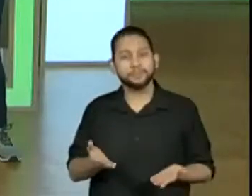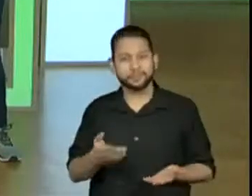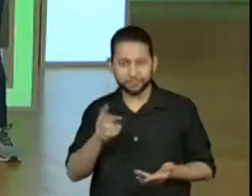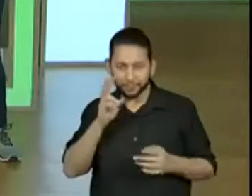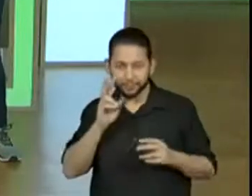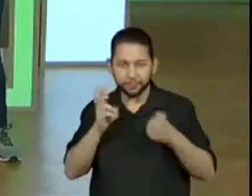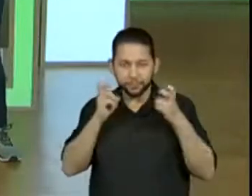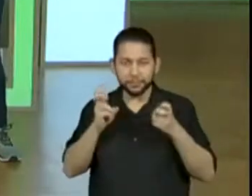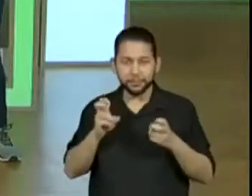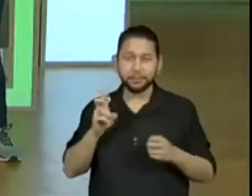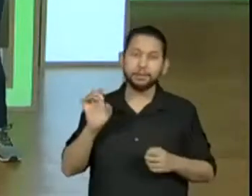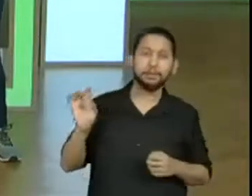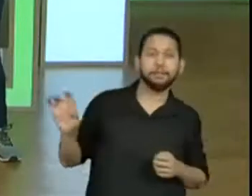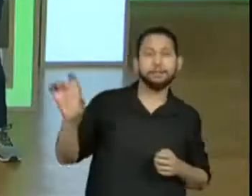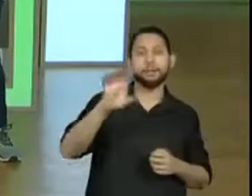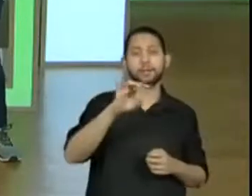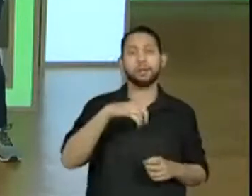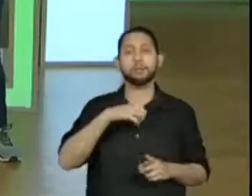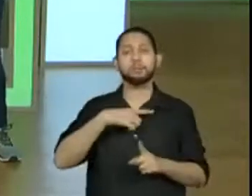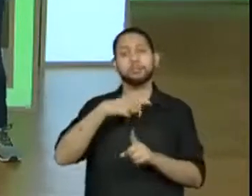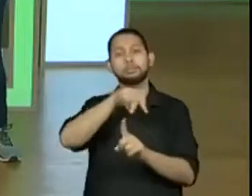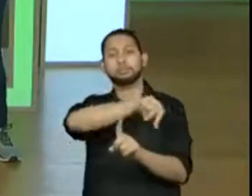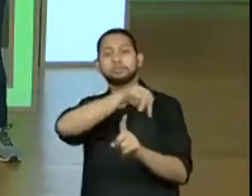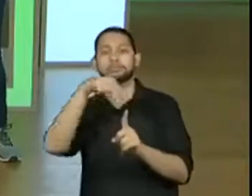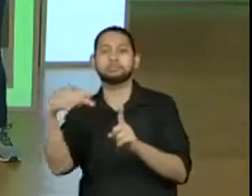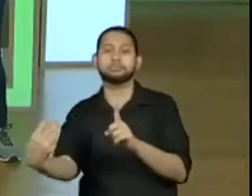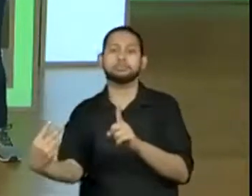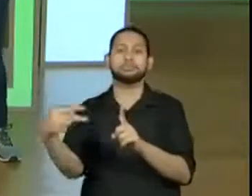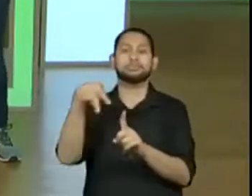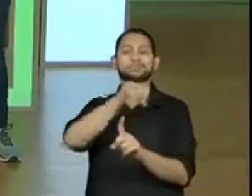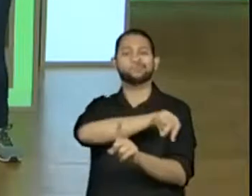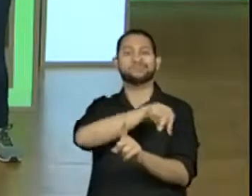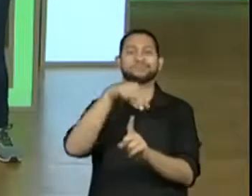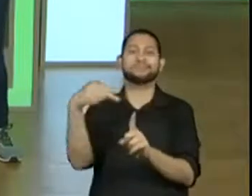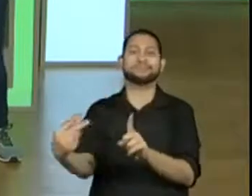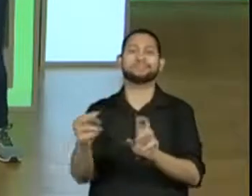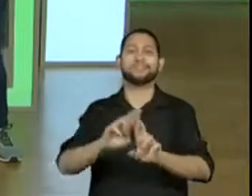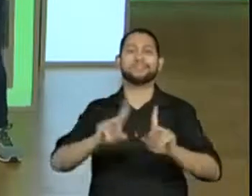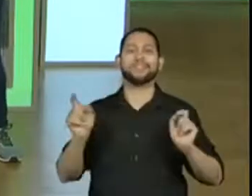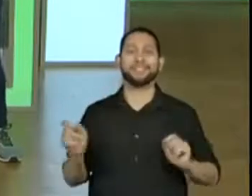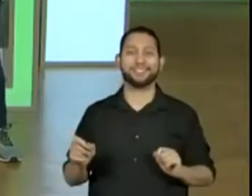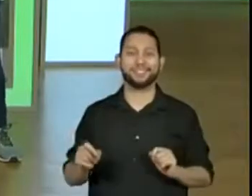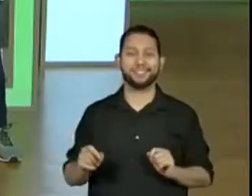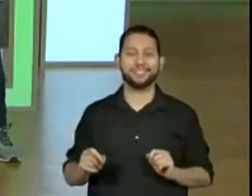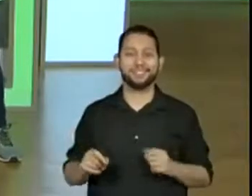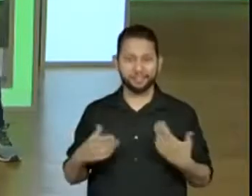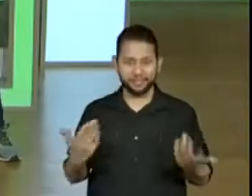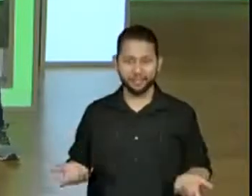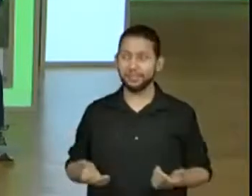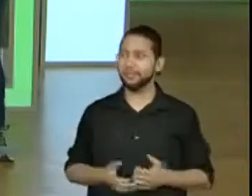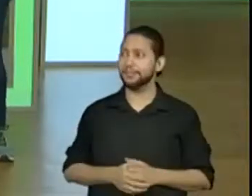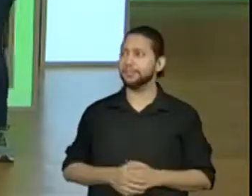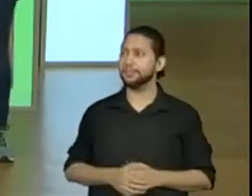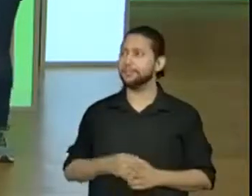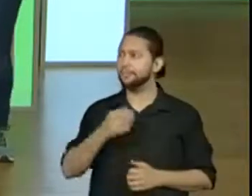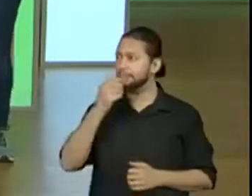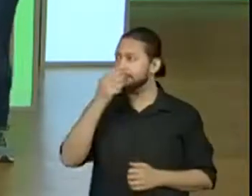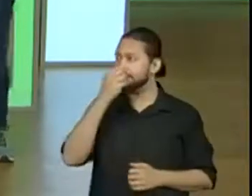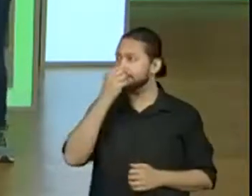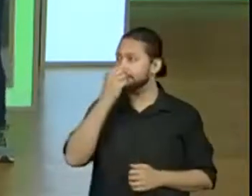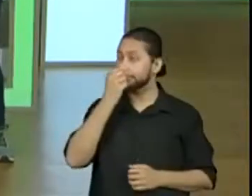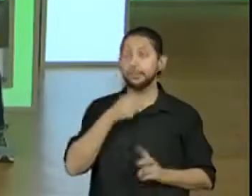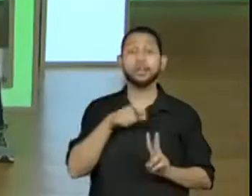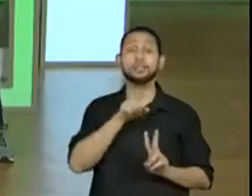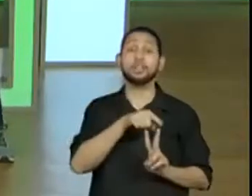mais marcante, ela muda um pouquinho quando a gente pensa pelo ponto de vista de cada um. E o segundo homem? Acho que ele foi